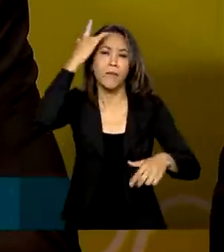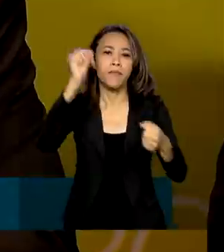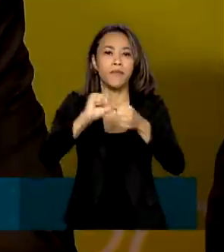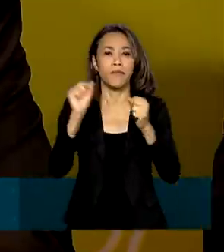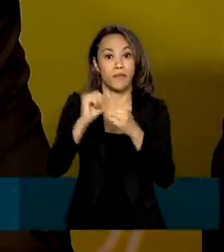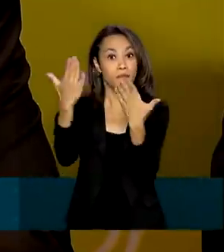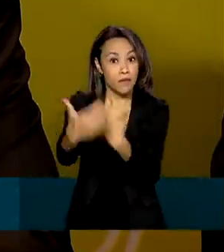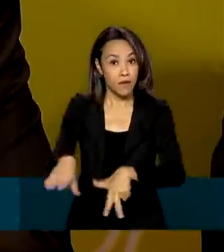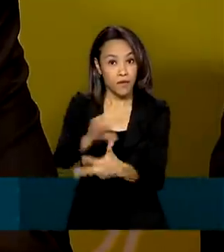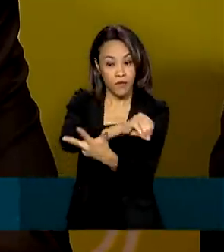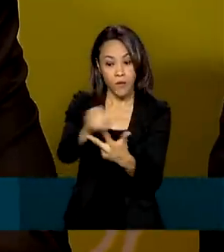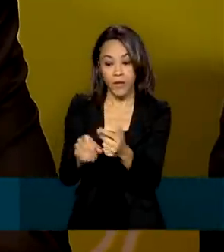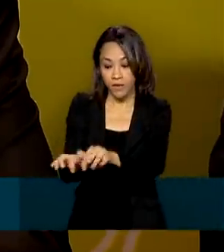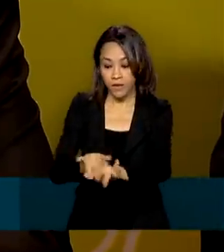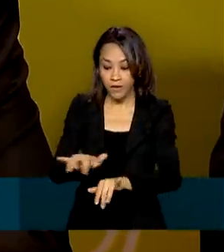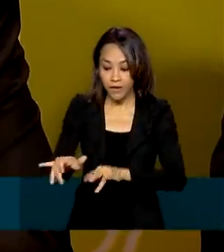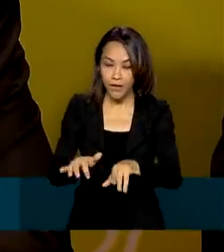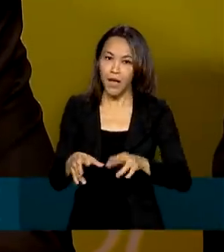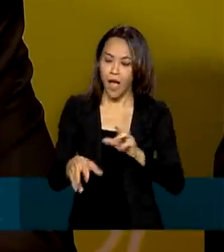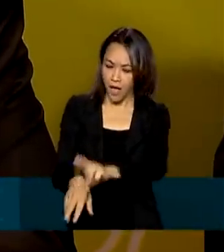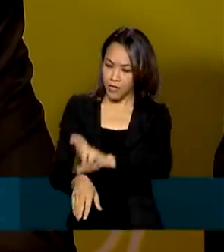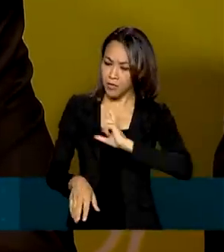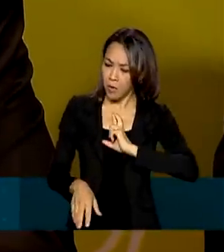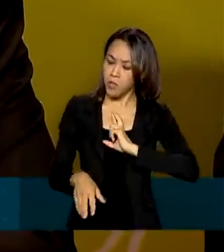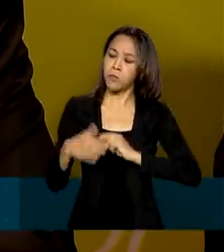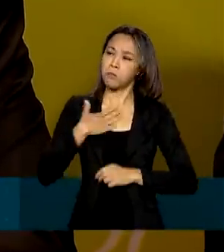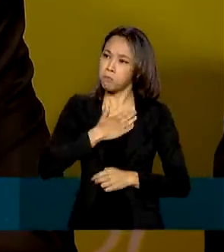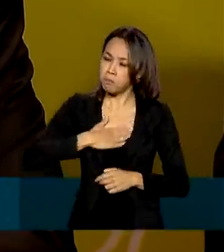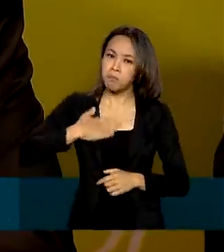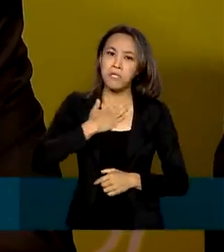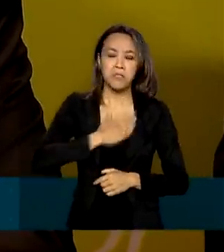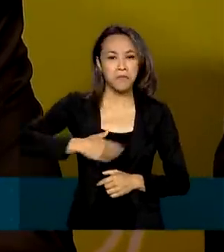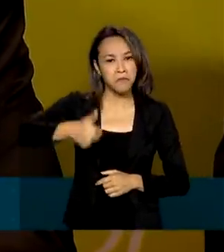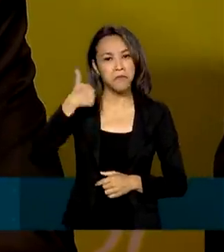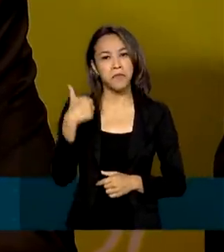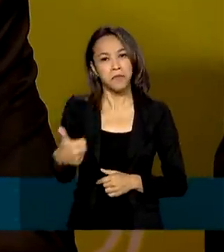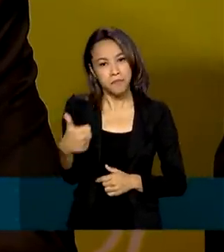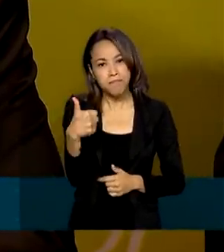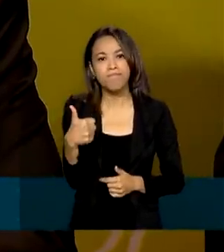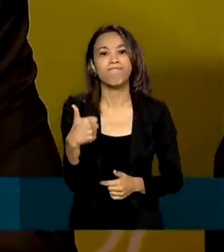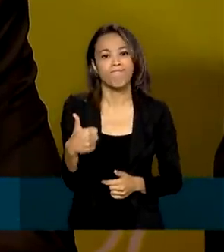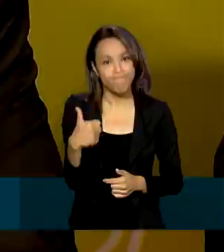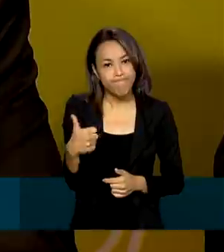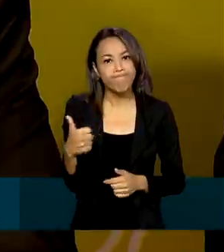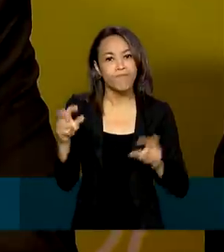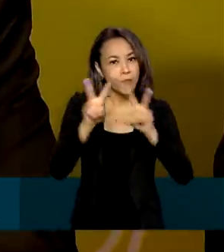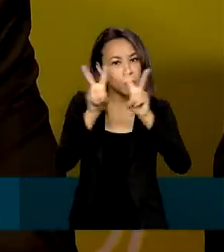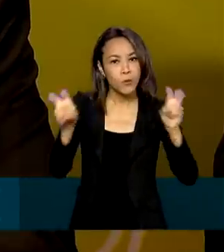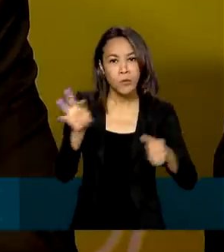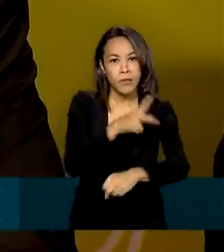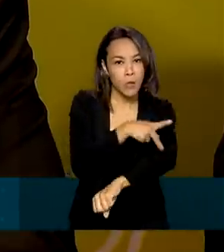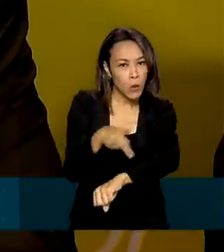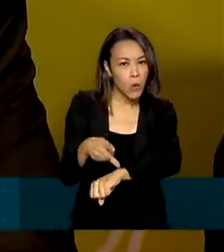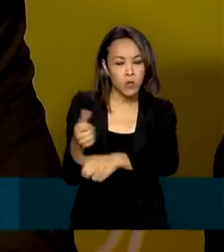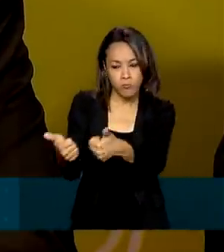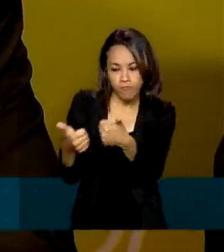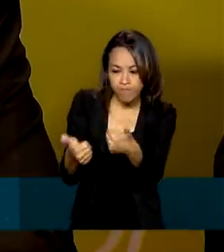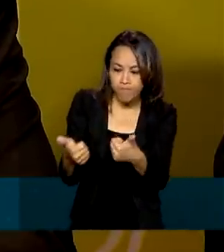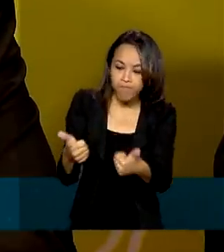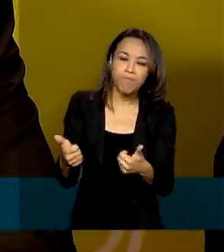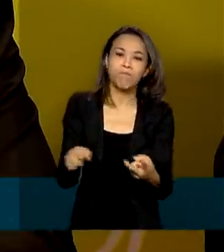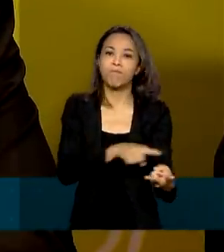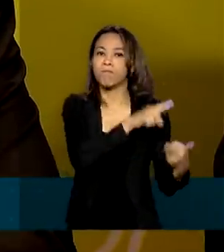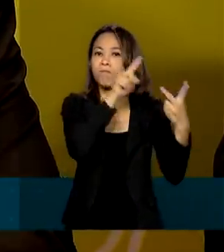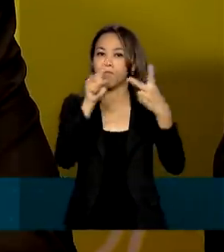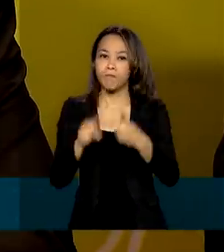do Enem Digital. Estamos muito satisfeitos com o resultado que nós obtivemos, do ponto de vista pedagógico, pela prova que foi feita, do ponto de vista